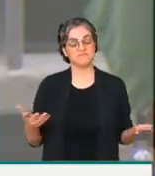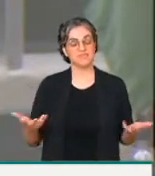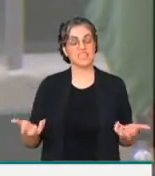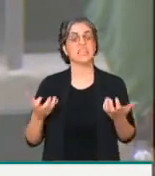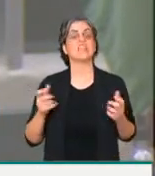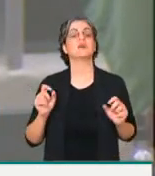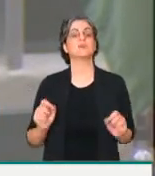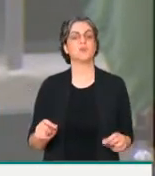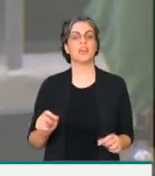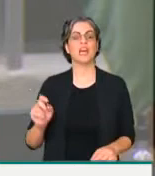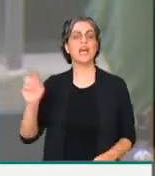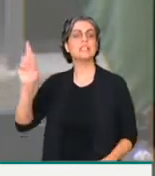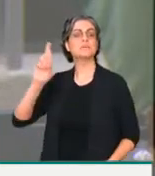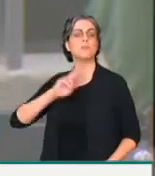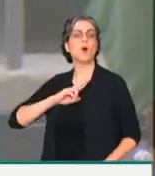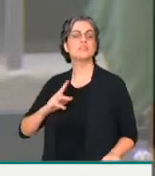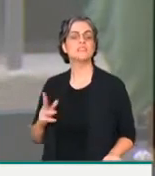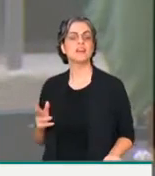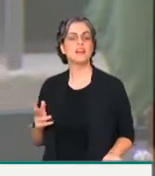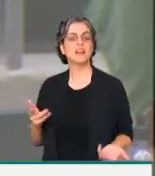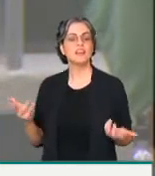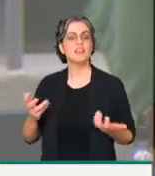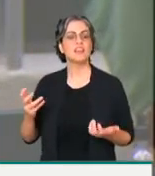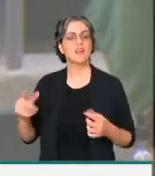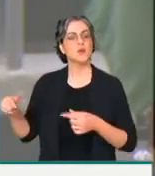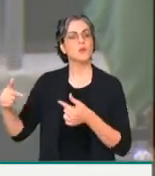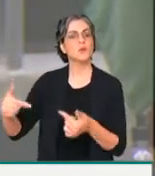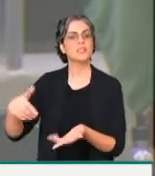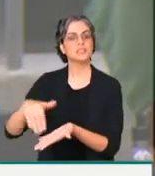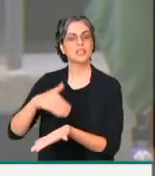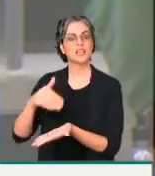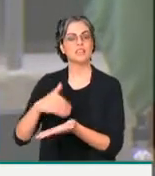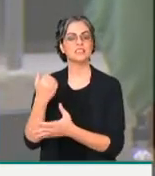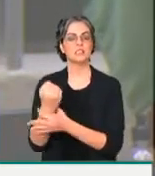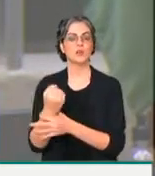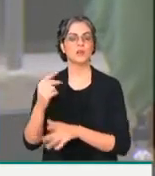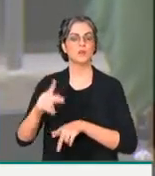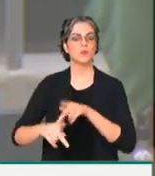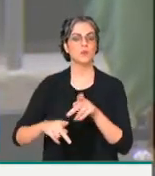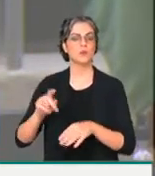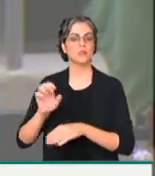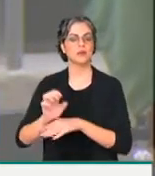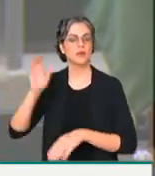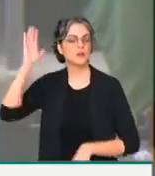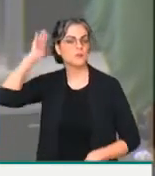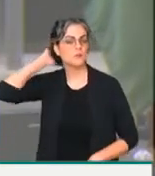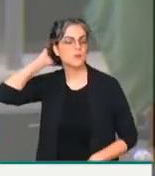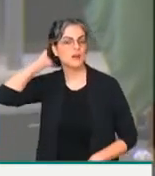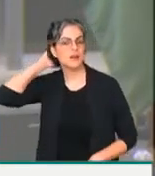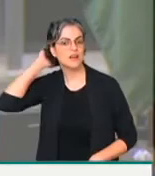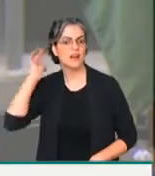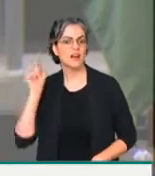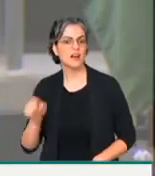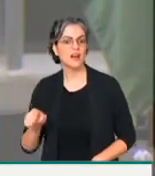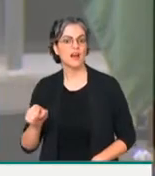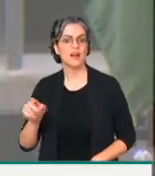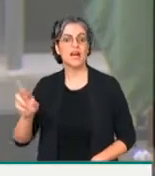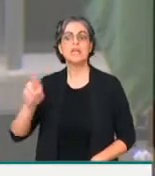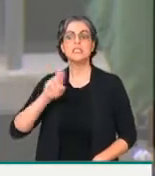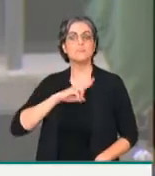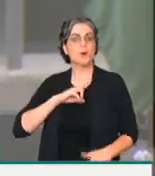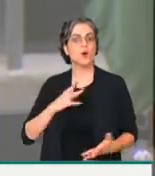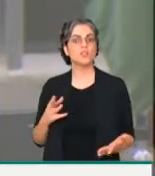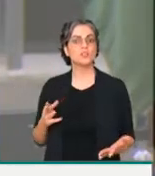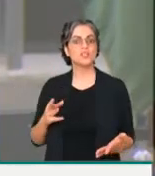nós exigimos respostas. Nós queremos que a Secretaria de Segurança Pública do estado do Pará responda